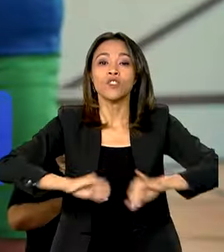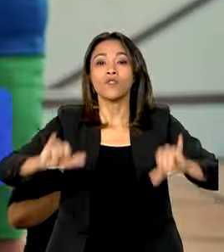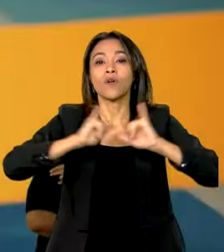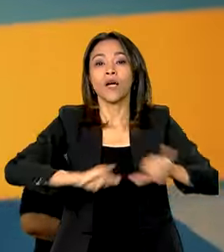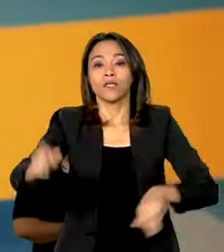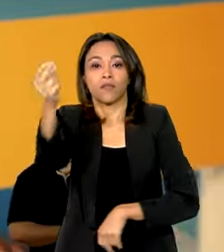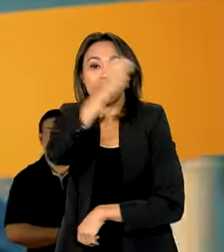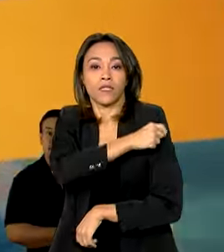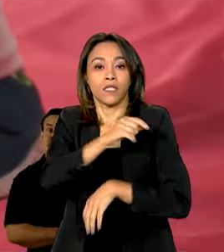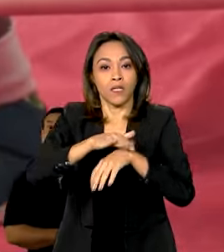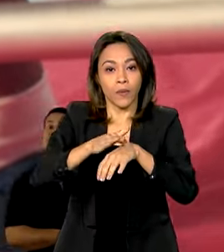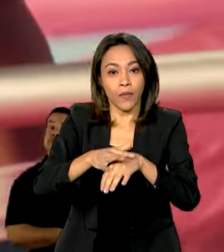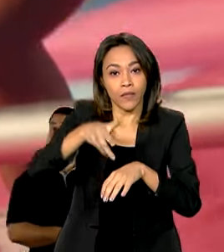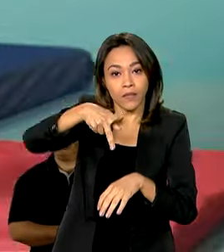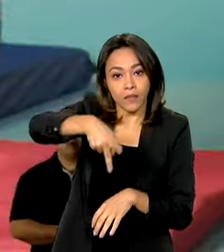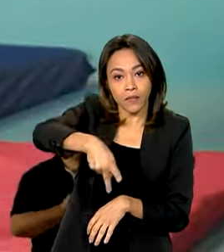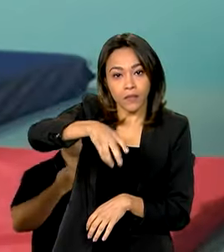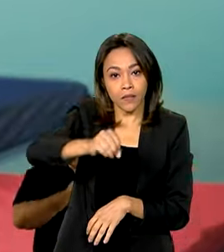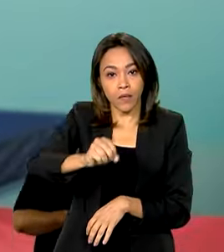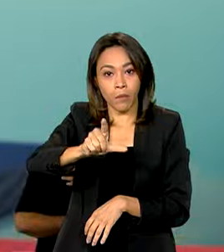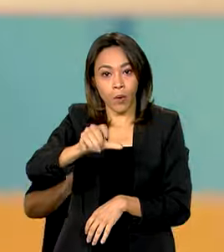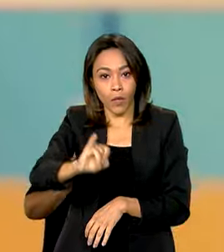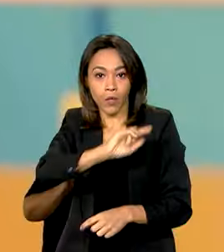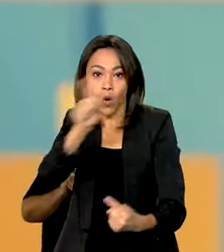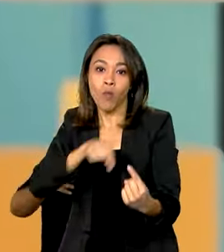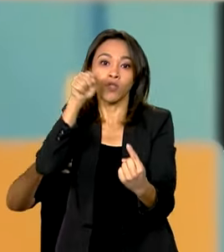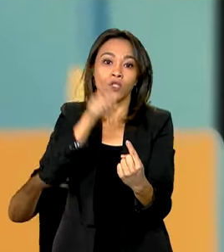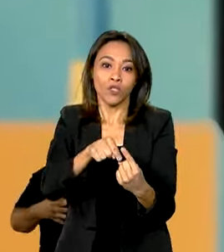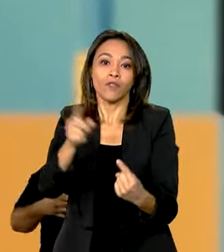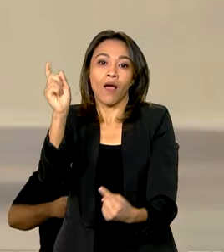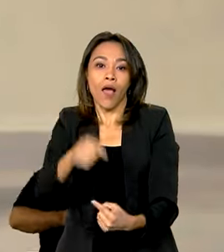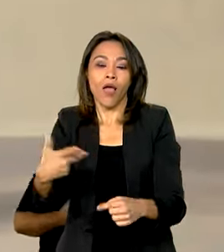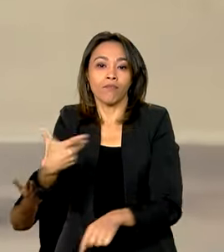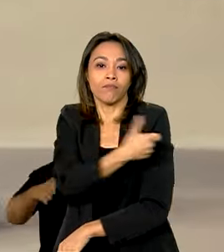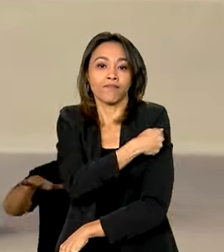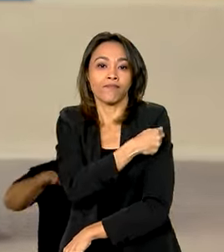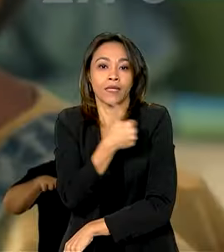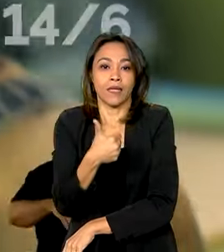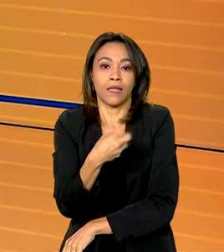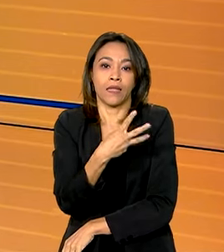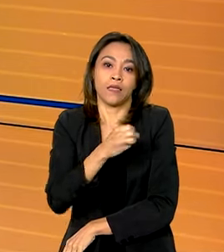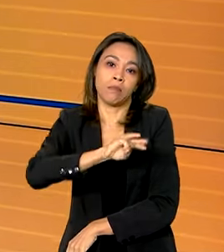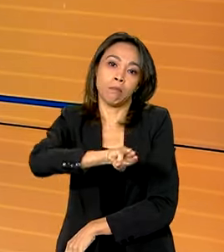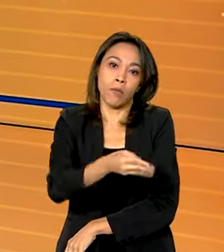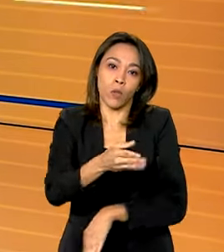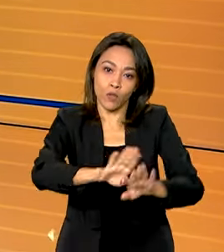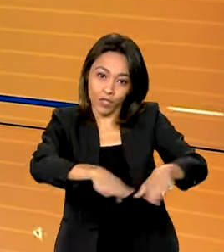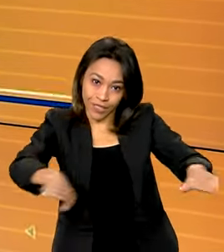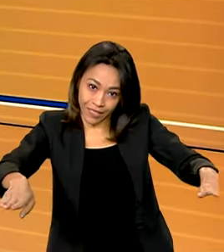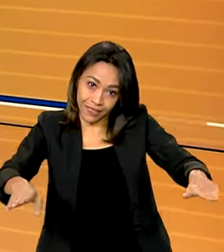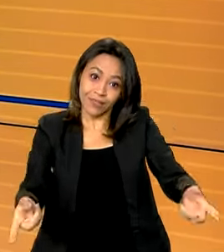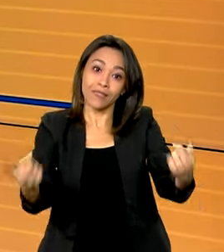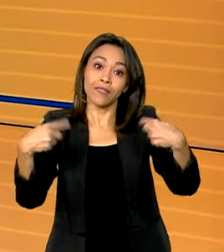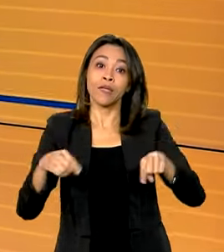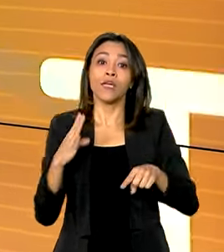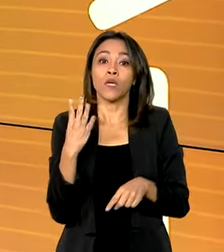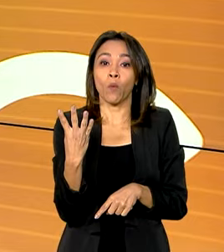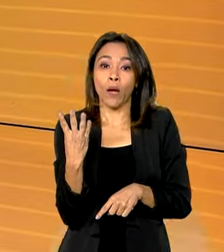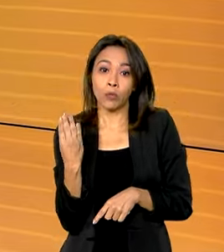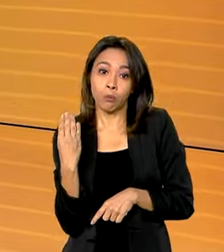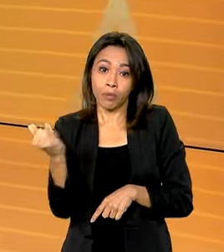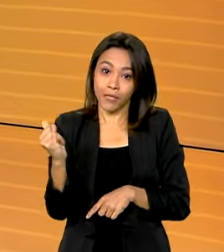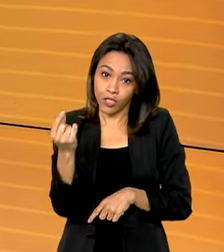contra a poliomielite. A meta é imunizar cerca de 13 milhões de crianças e 4 bilhões de reais vão ser